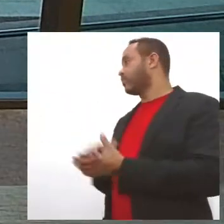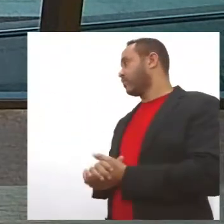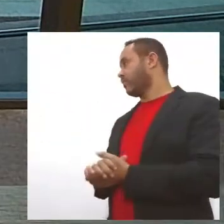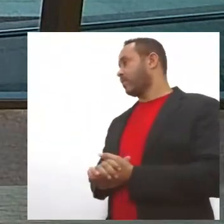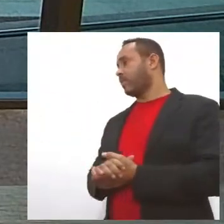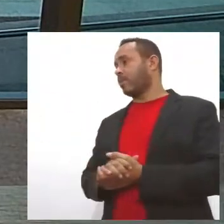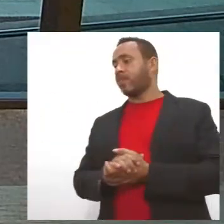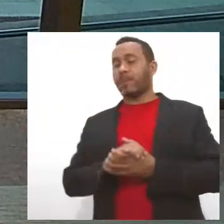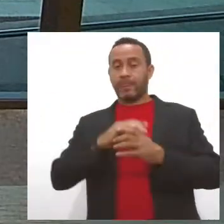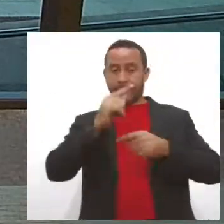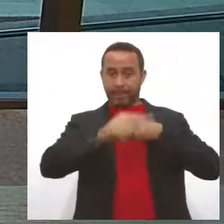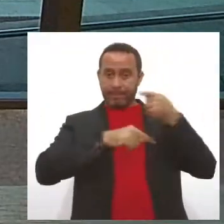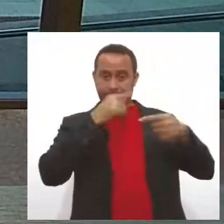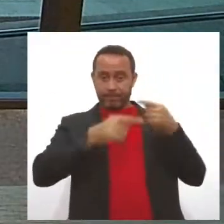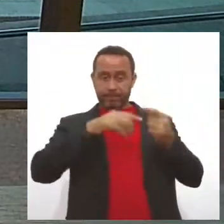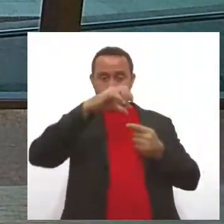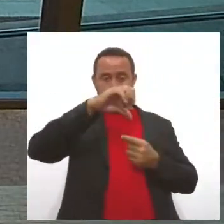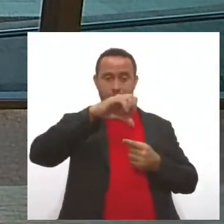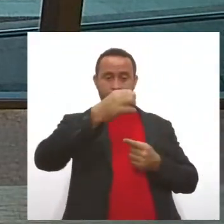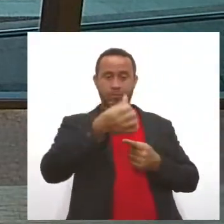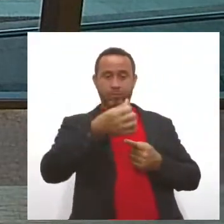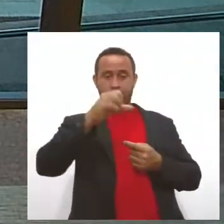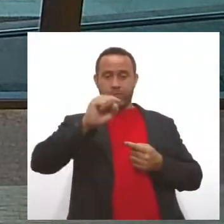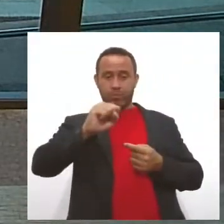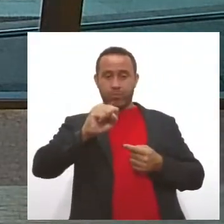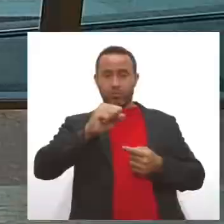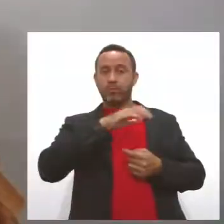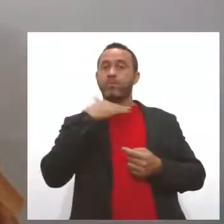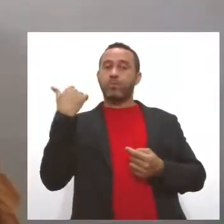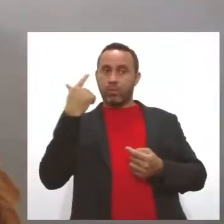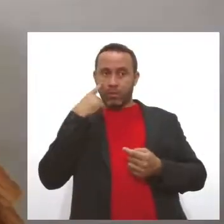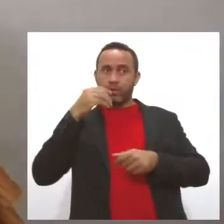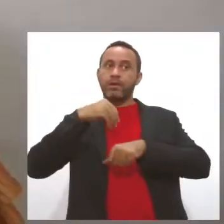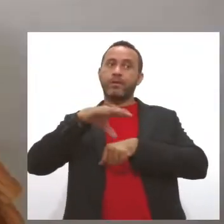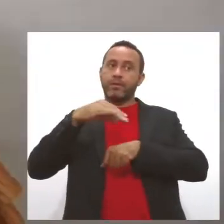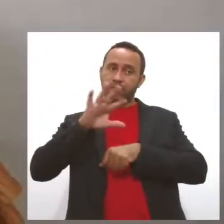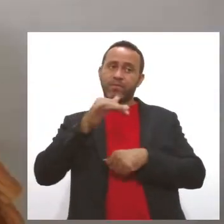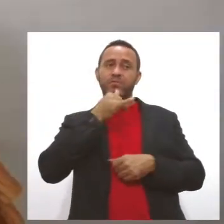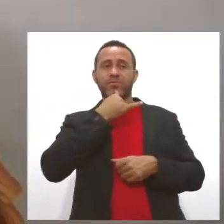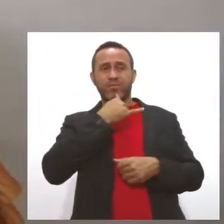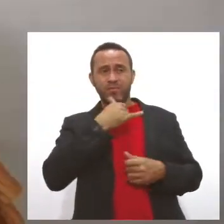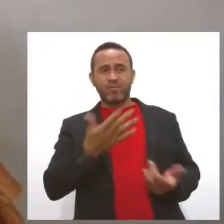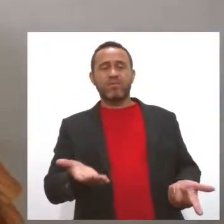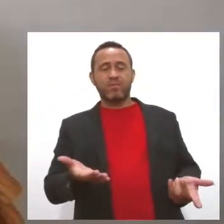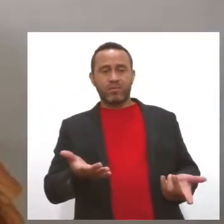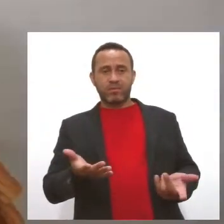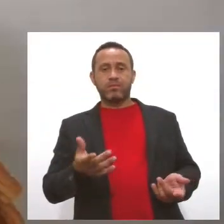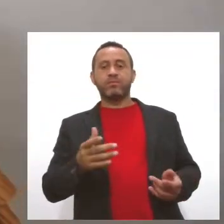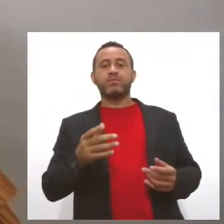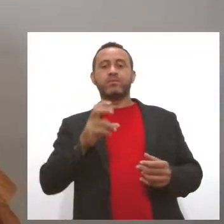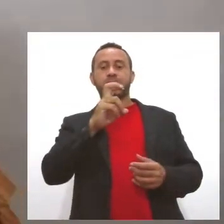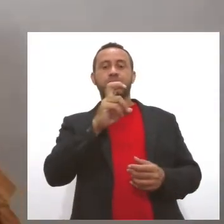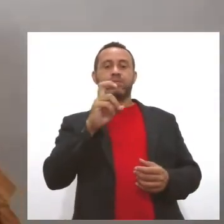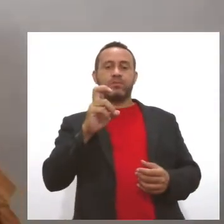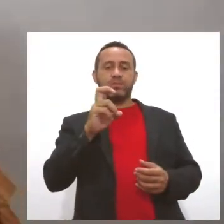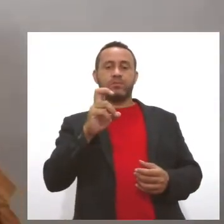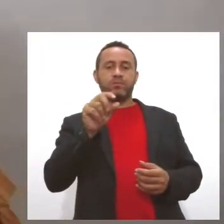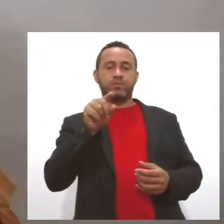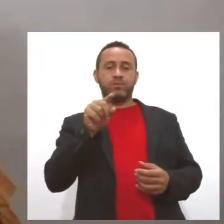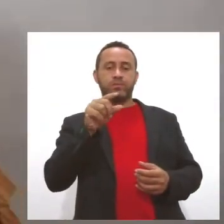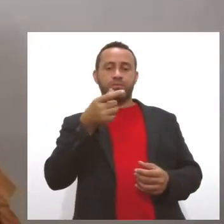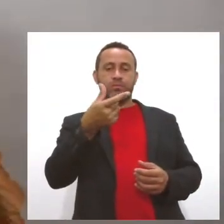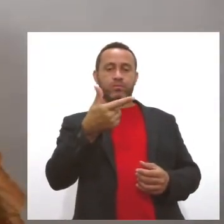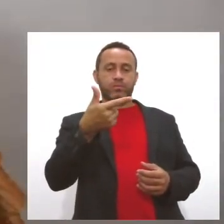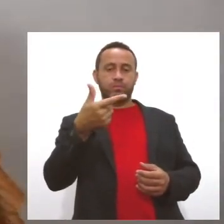Depois dessas 968 mortes, que a gente, infelizmente, tem que noticiar, né, Valquíria? Foram registrados também 55.202